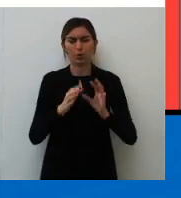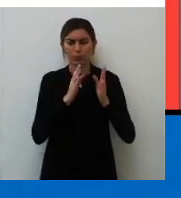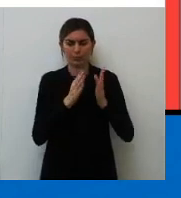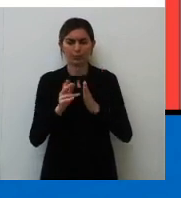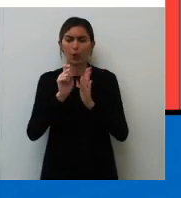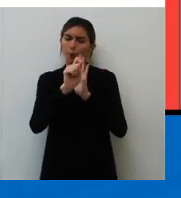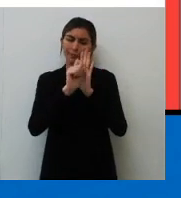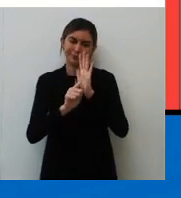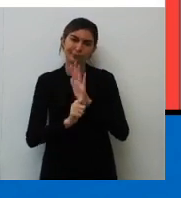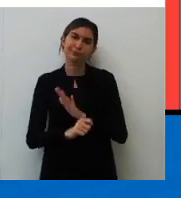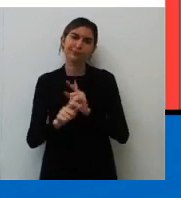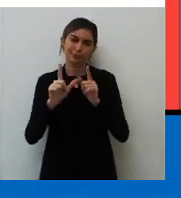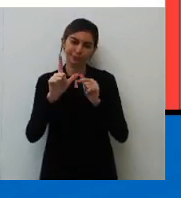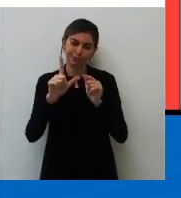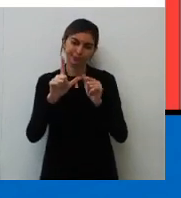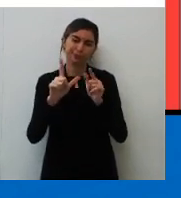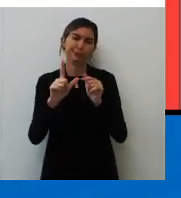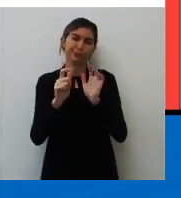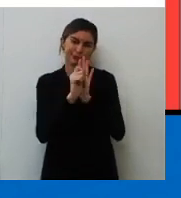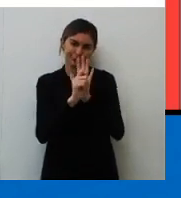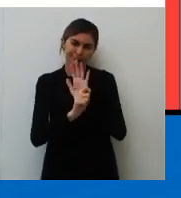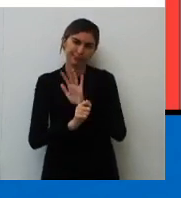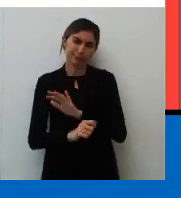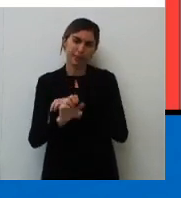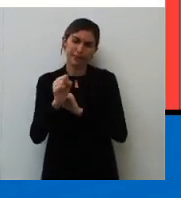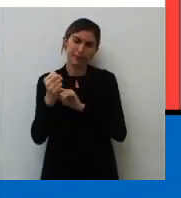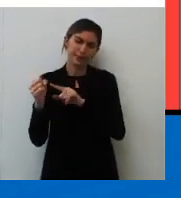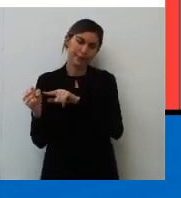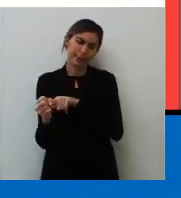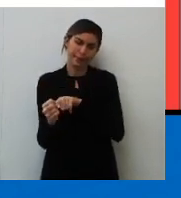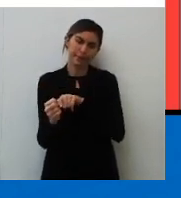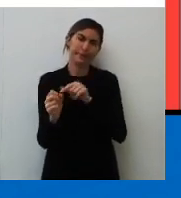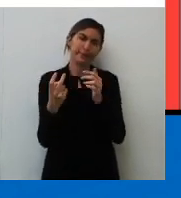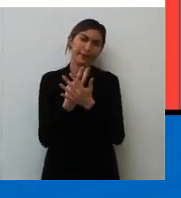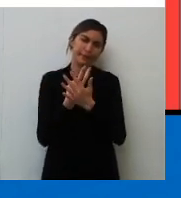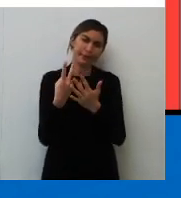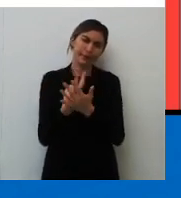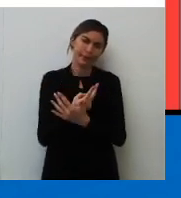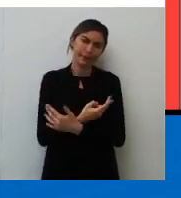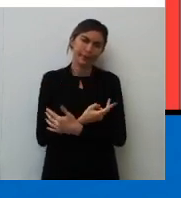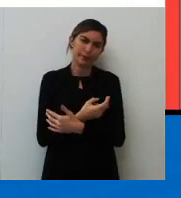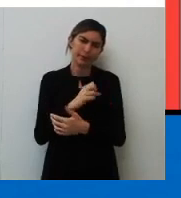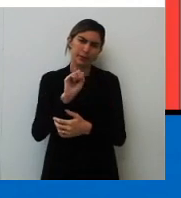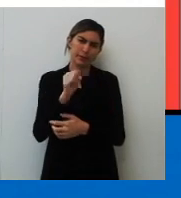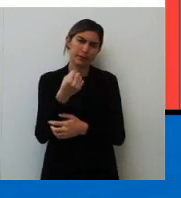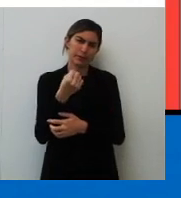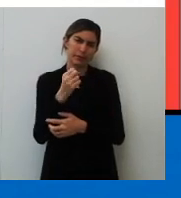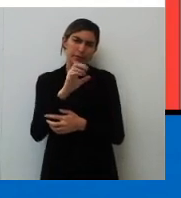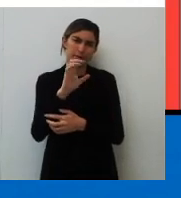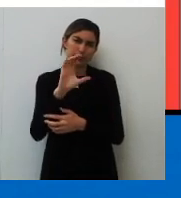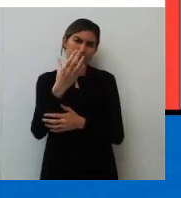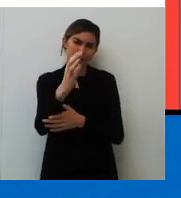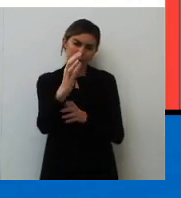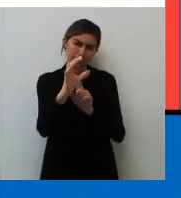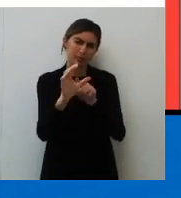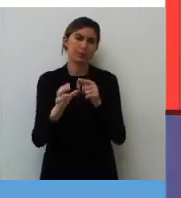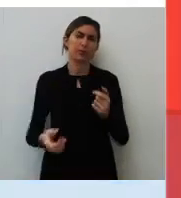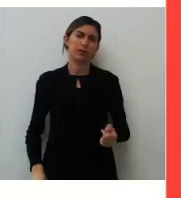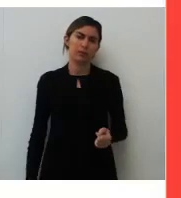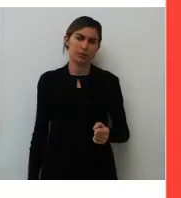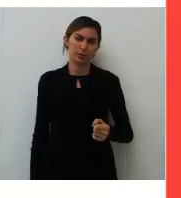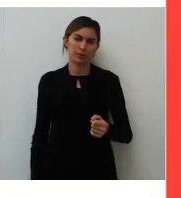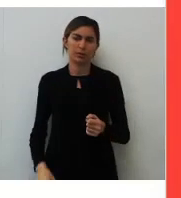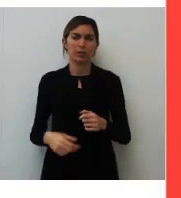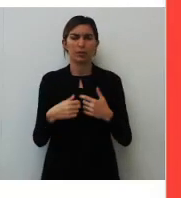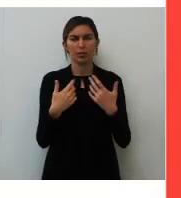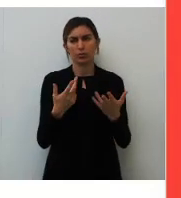ortografia. Né? A galera que erra o SS, erra o C Cedilha, quando usar. Não é isso?